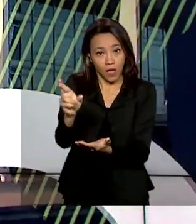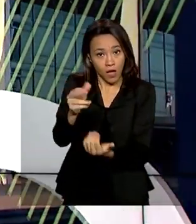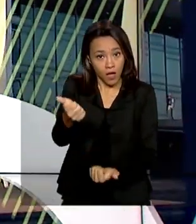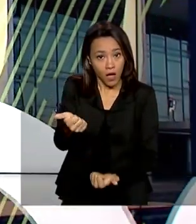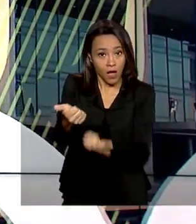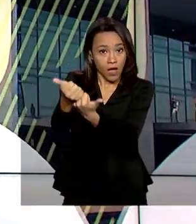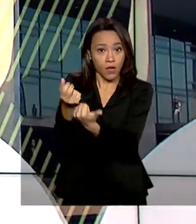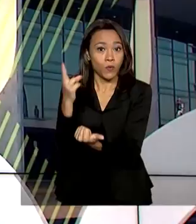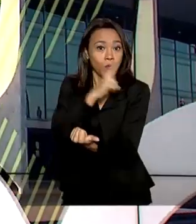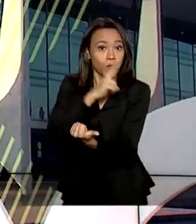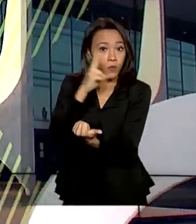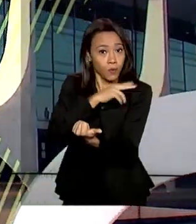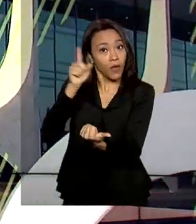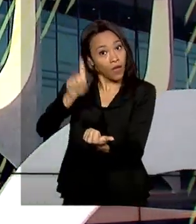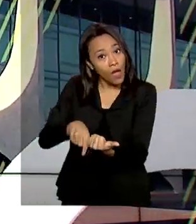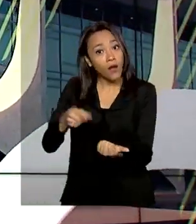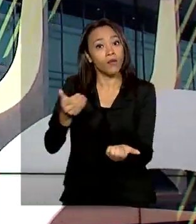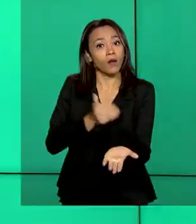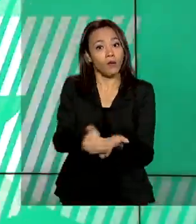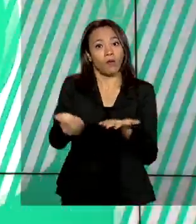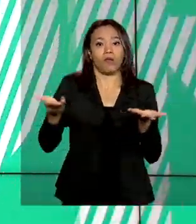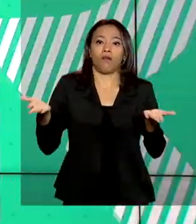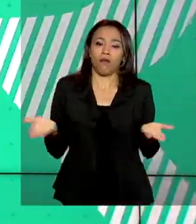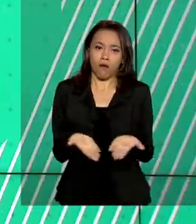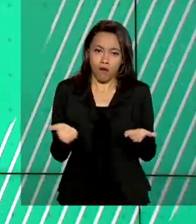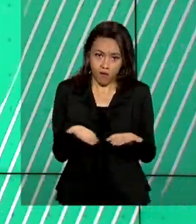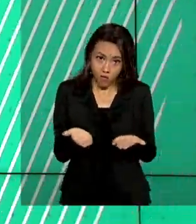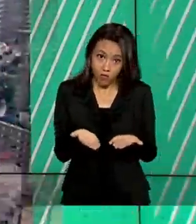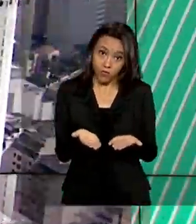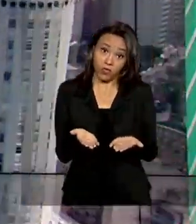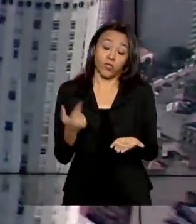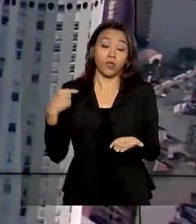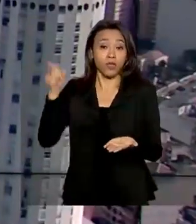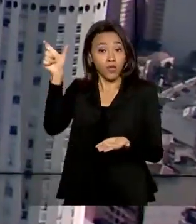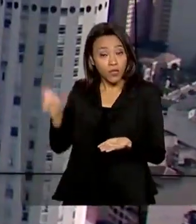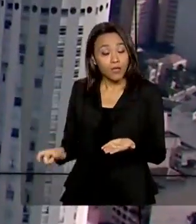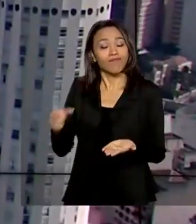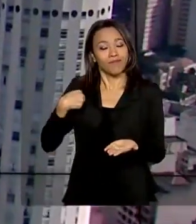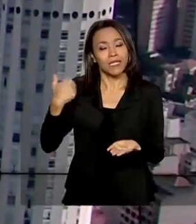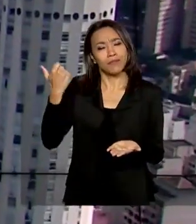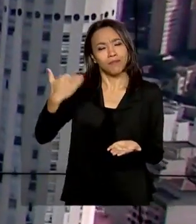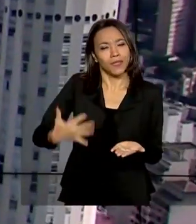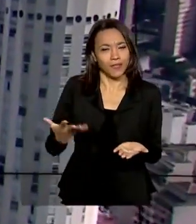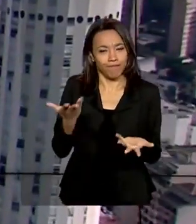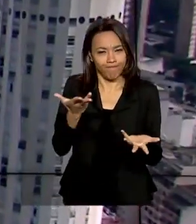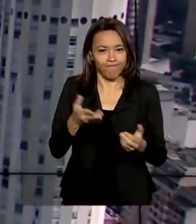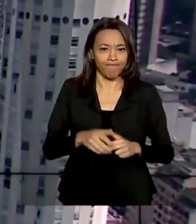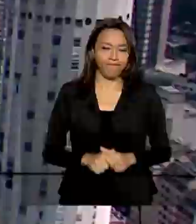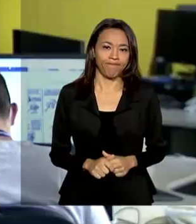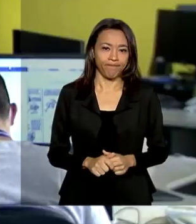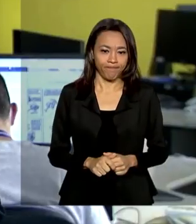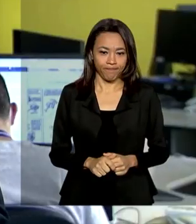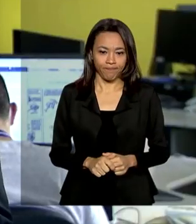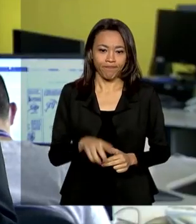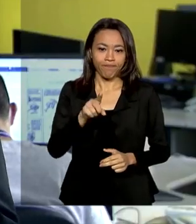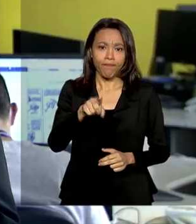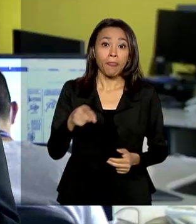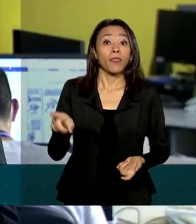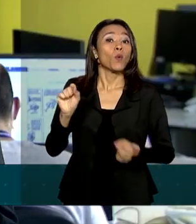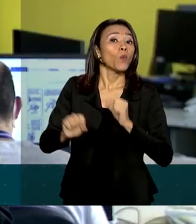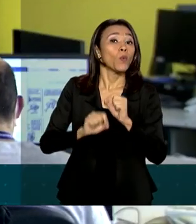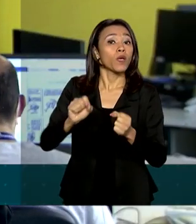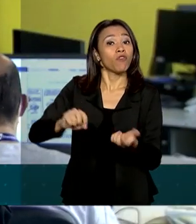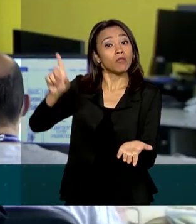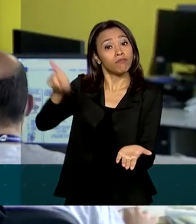auxílio emergencial prevista para ser paga a partir de hoje. O repórter Maurício de Almeida explica para a gente. A antecipação